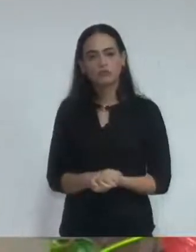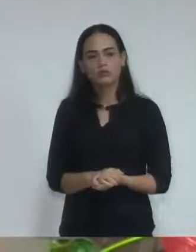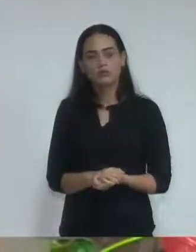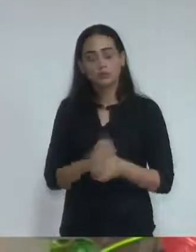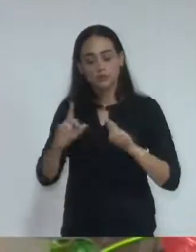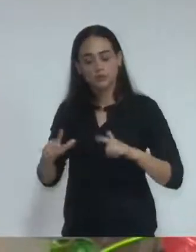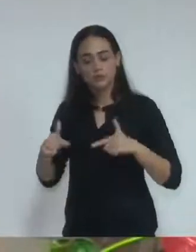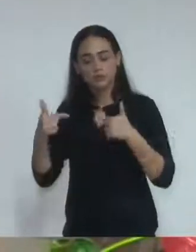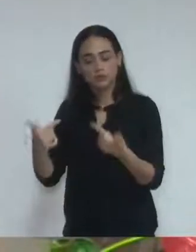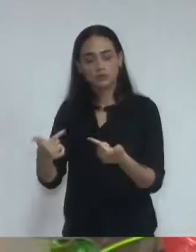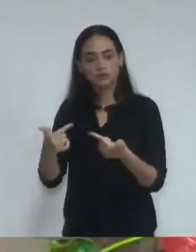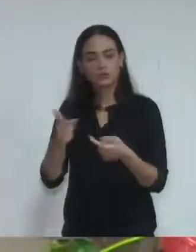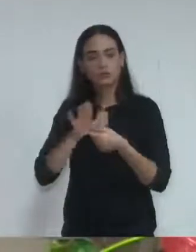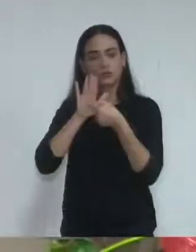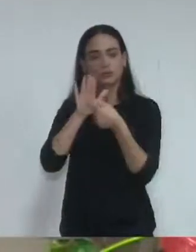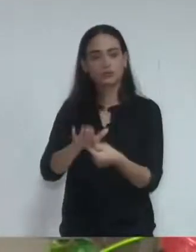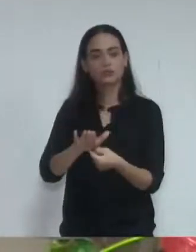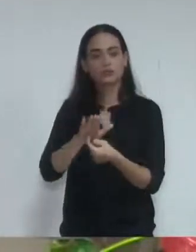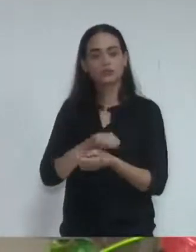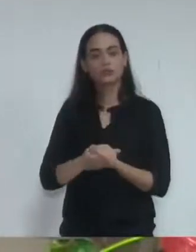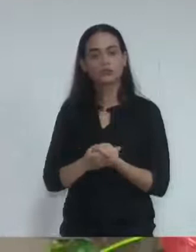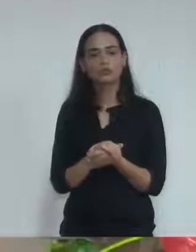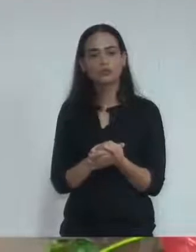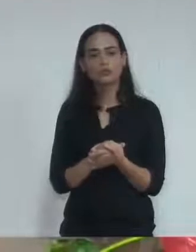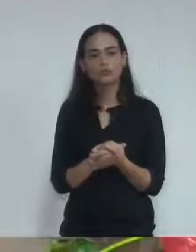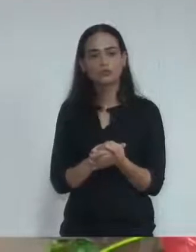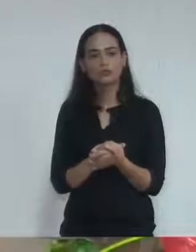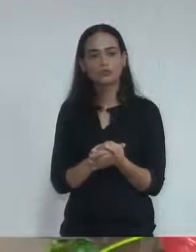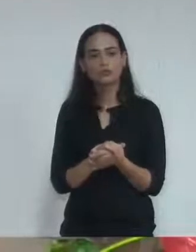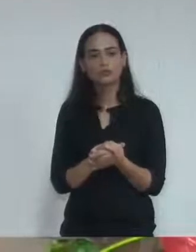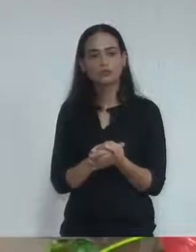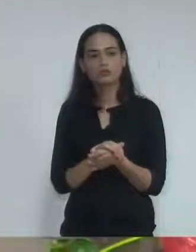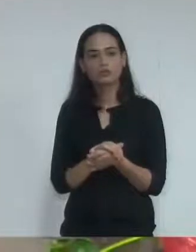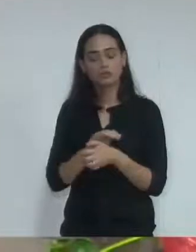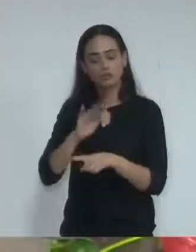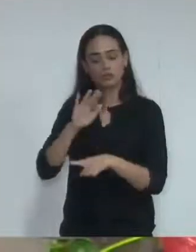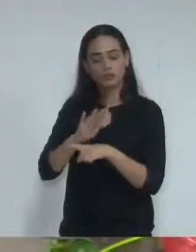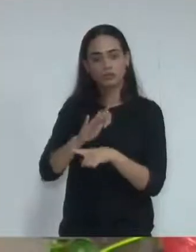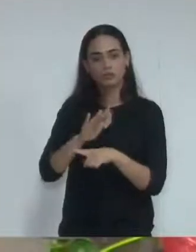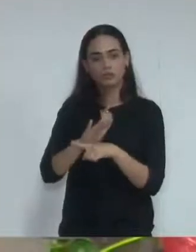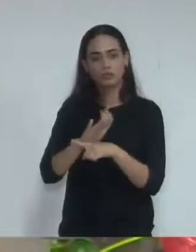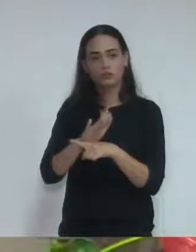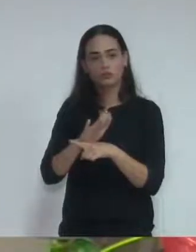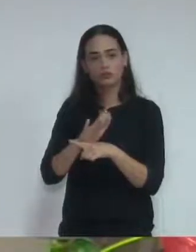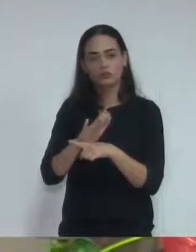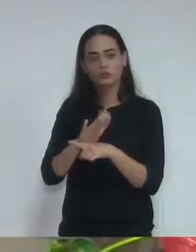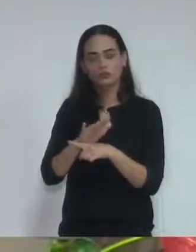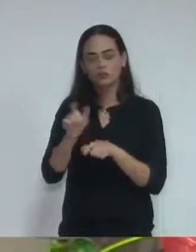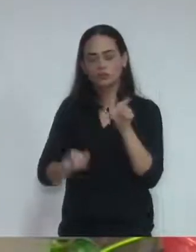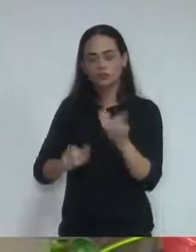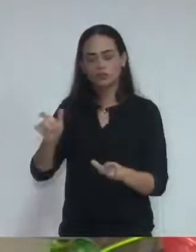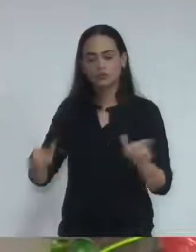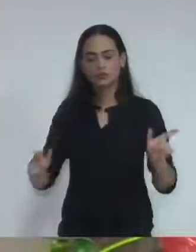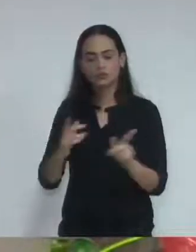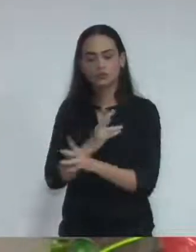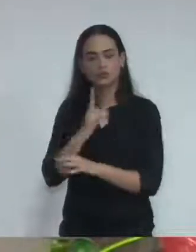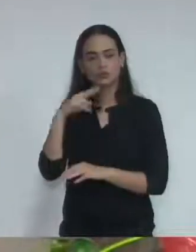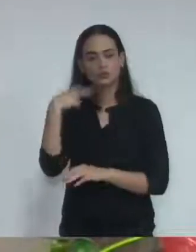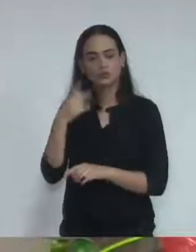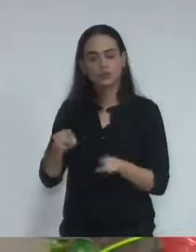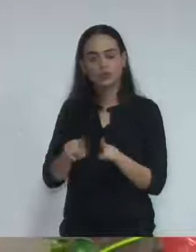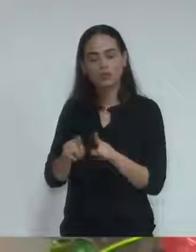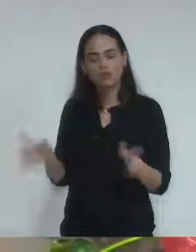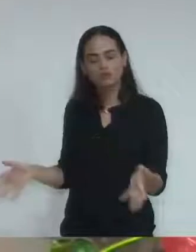ações vêm ao encontro da comunidade, tendo um lado positivo, até porque estimula, incentiva